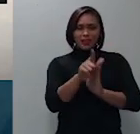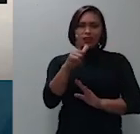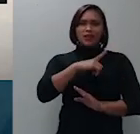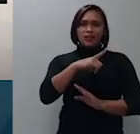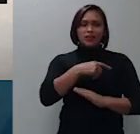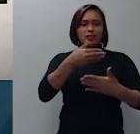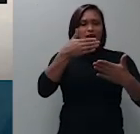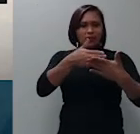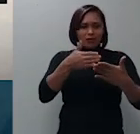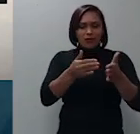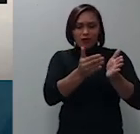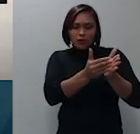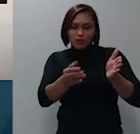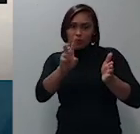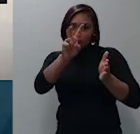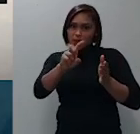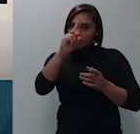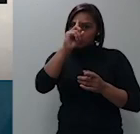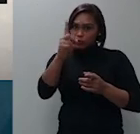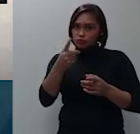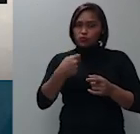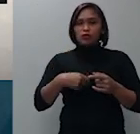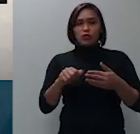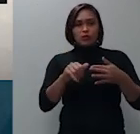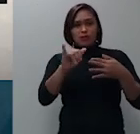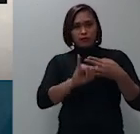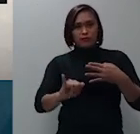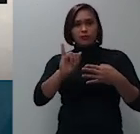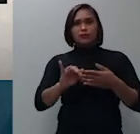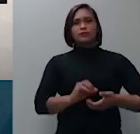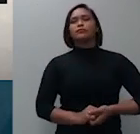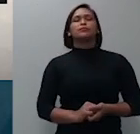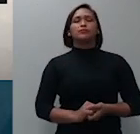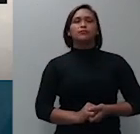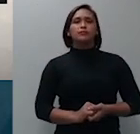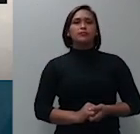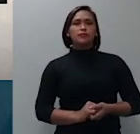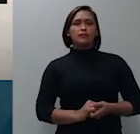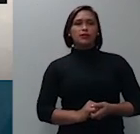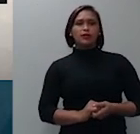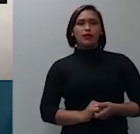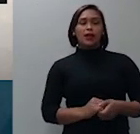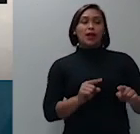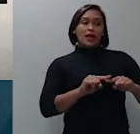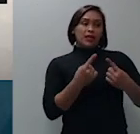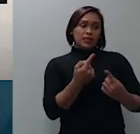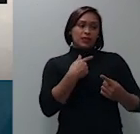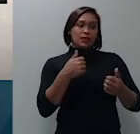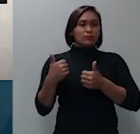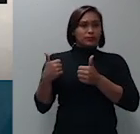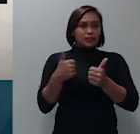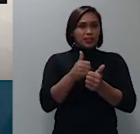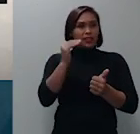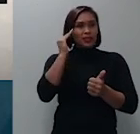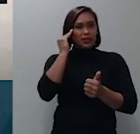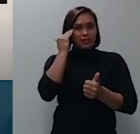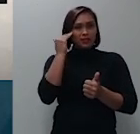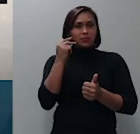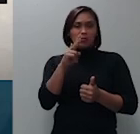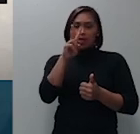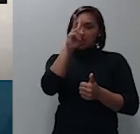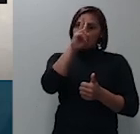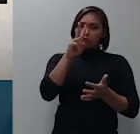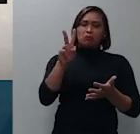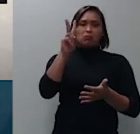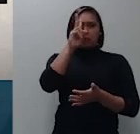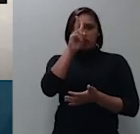prazo o agravo de instrumento então seguindo esse entendimento salvo meu equívoco se